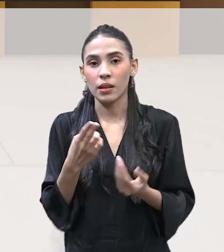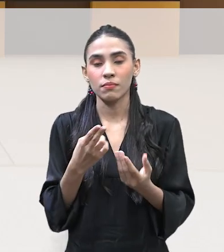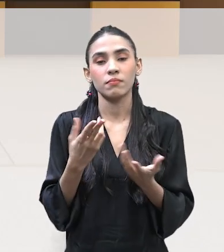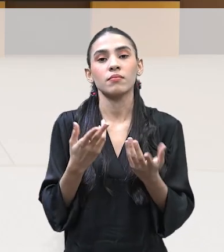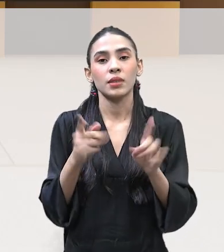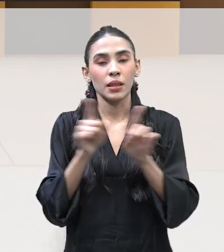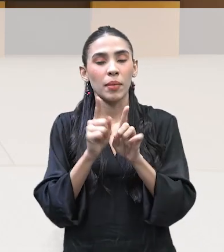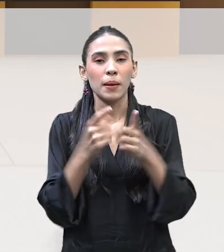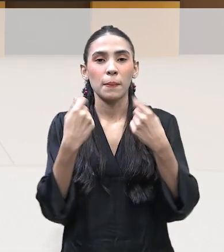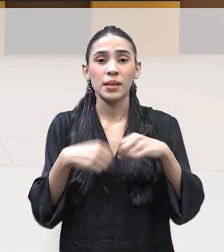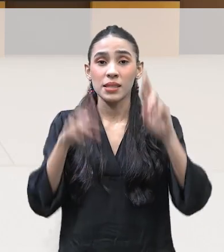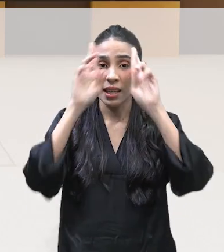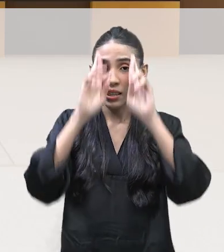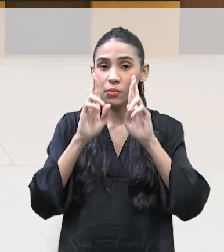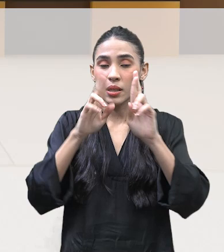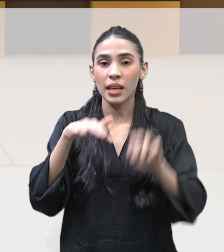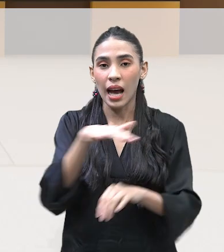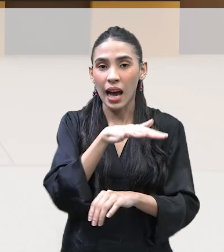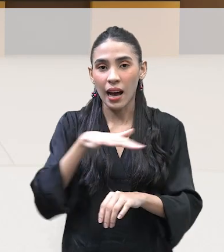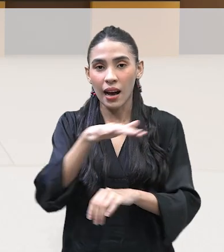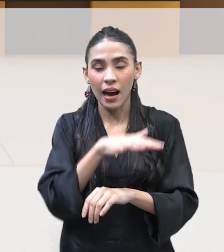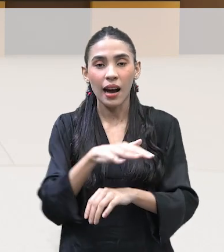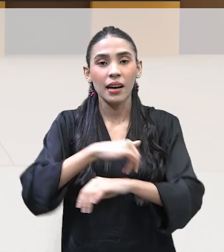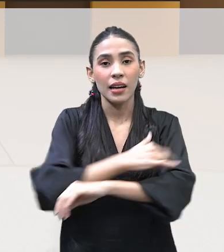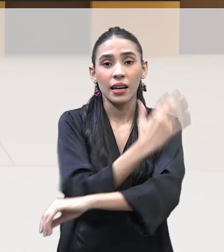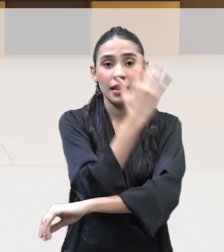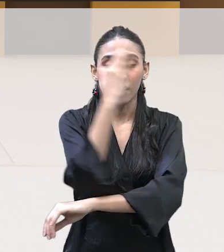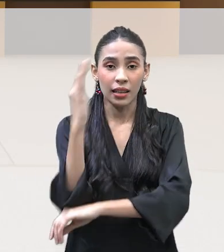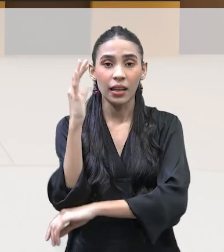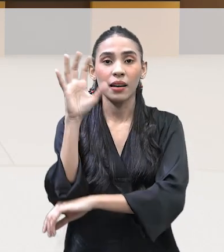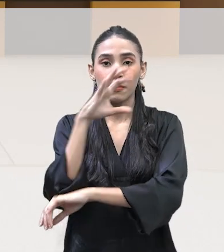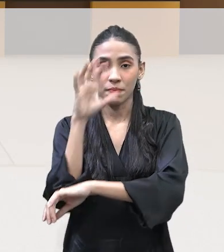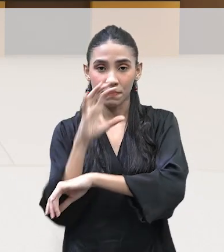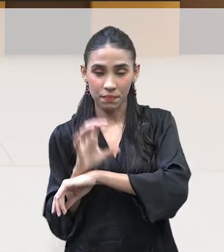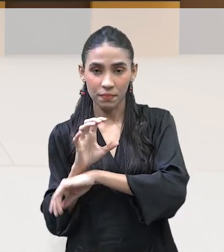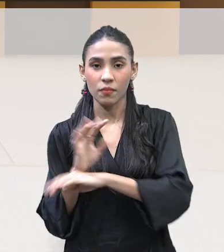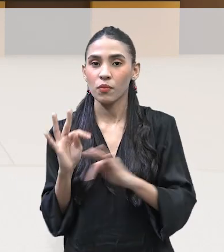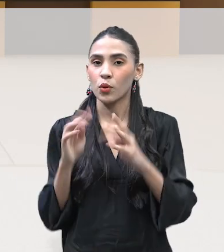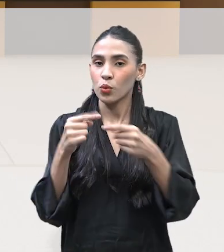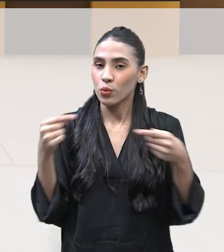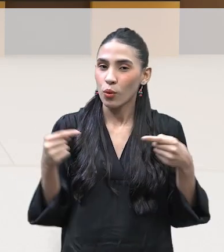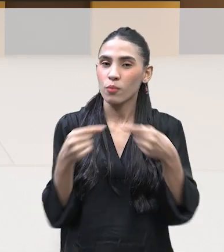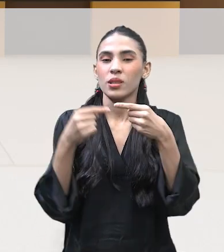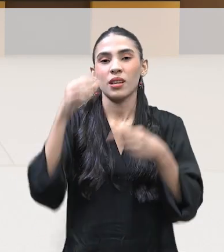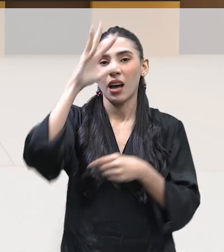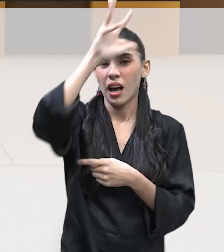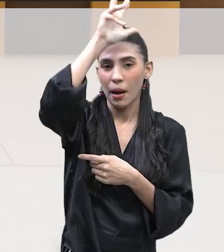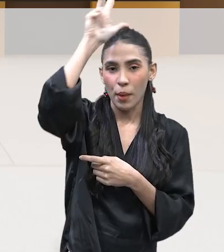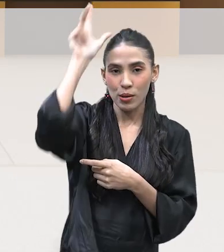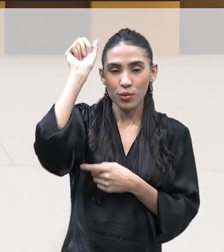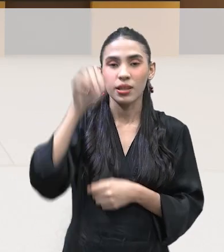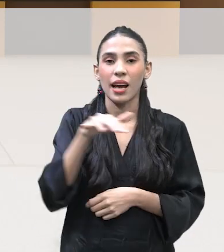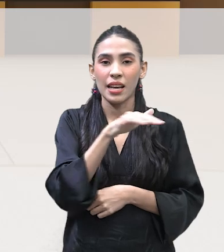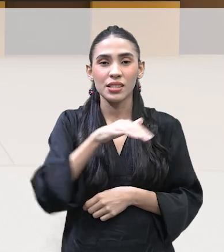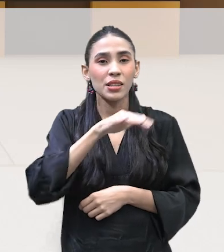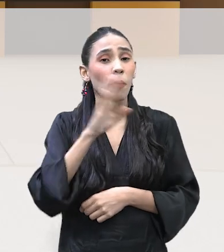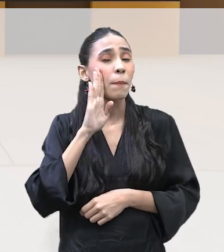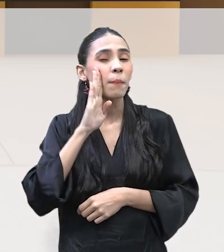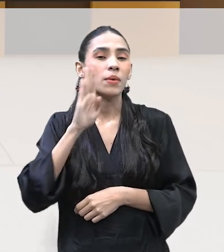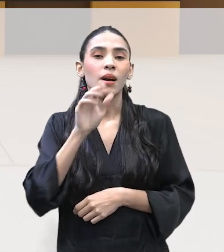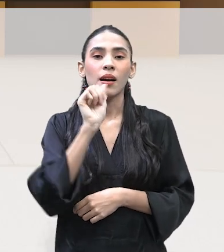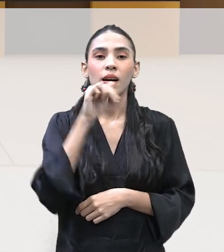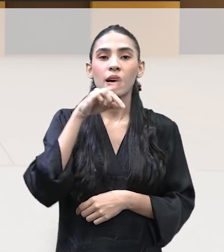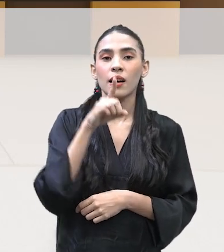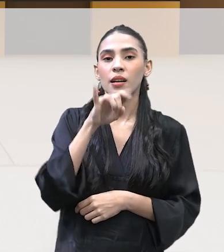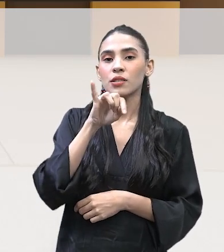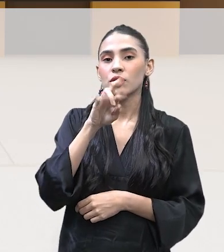recursos devem respeitar os limites ecológicos e promover a regeneração dos ecossistemas. Tudo a ver com a Amazônia, né? Exatamente. Principalmente a andiroba, né?